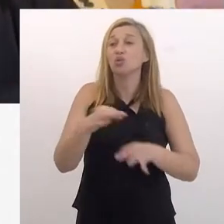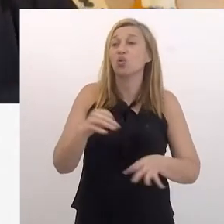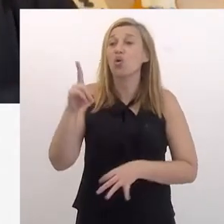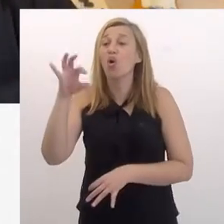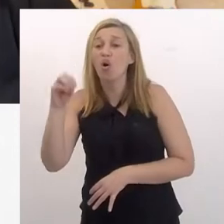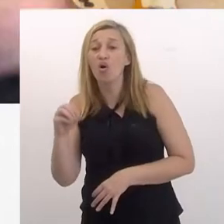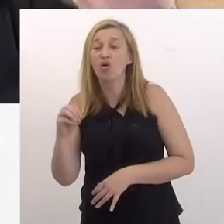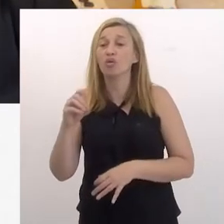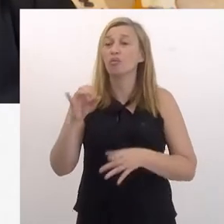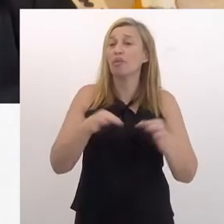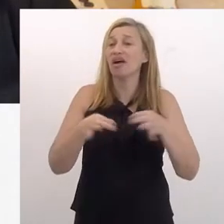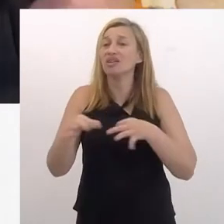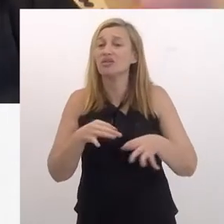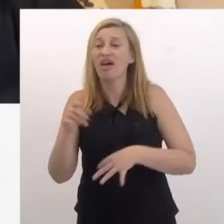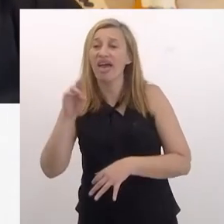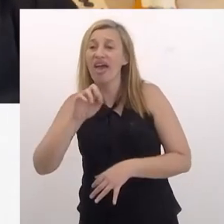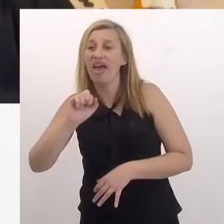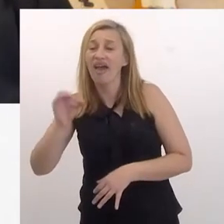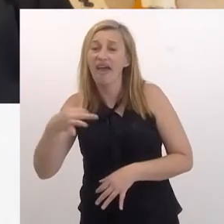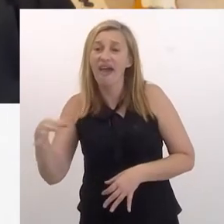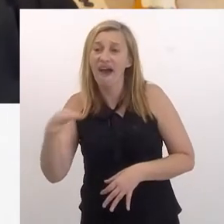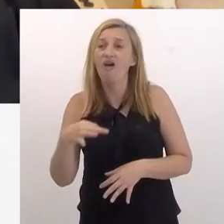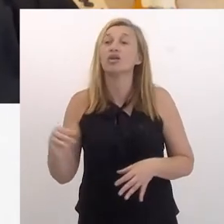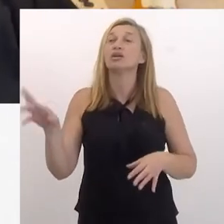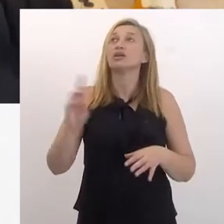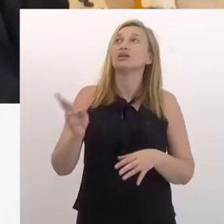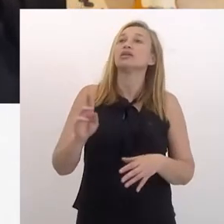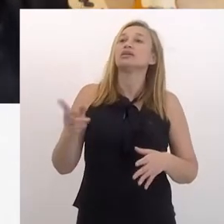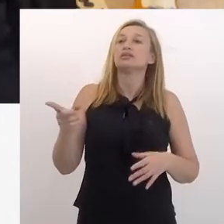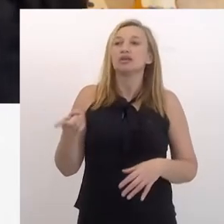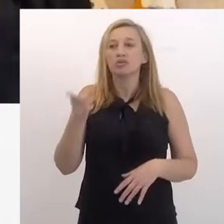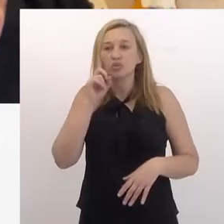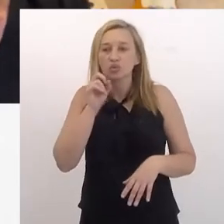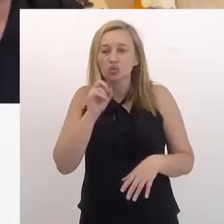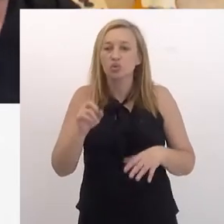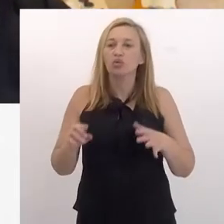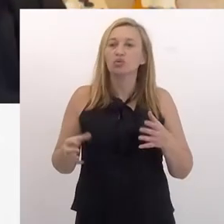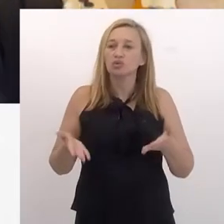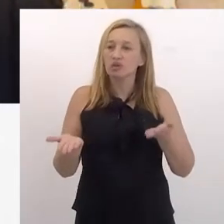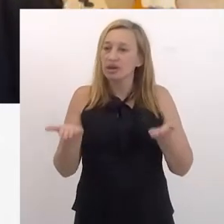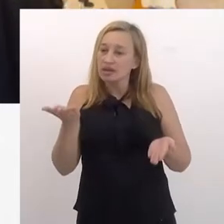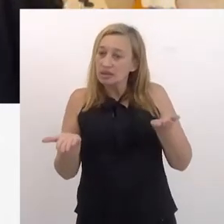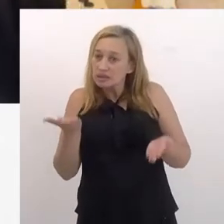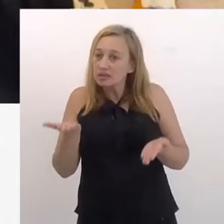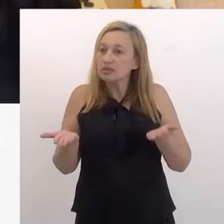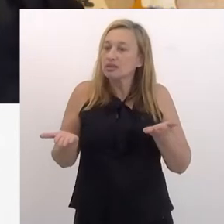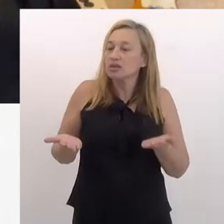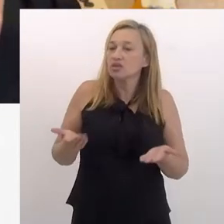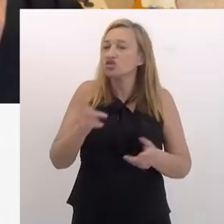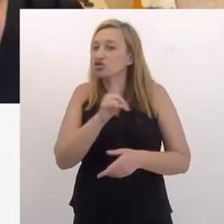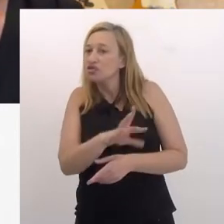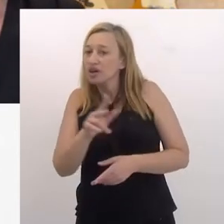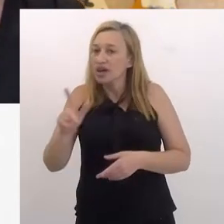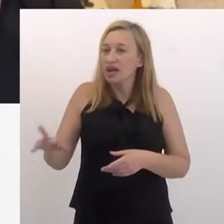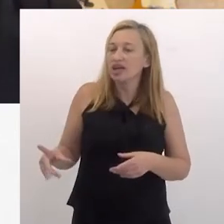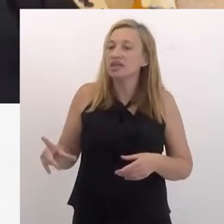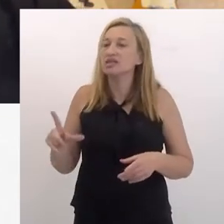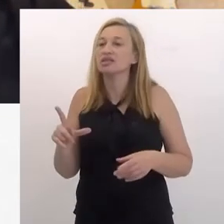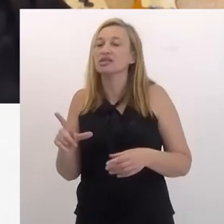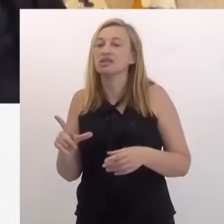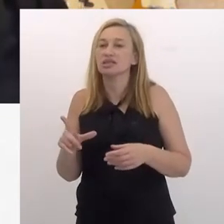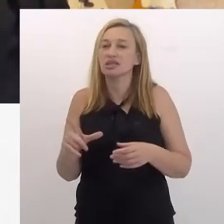plano real, plano verão, plano isso, plano aquilo? A gente tem que ficar o tempo todo com o jogo de cintura, com as